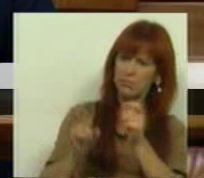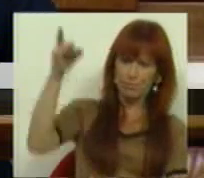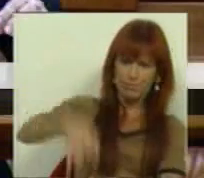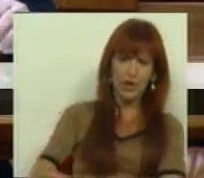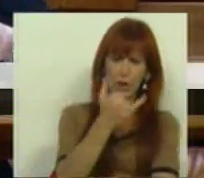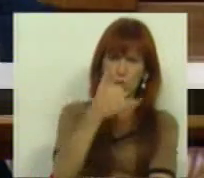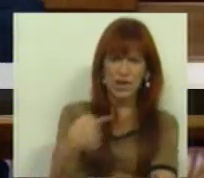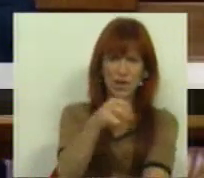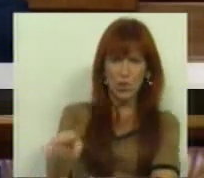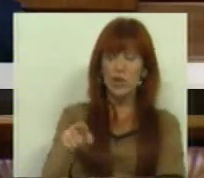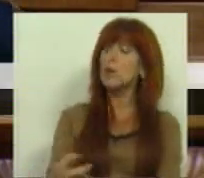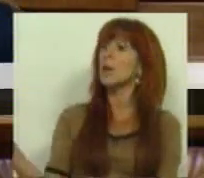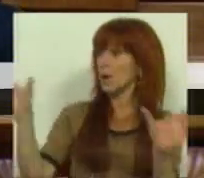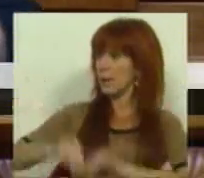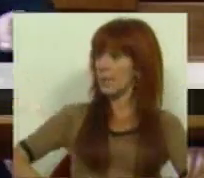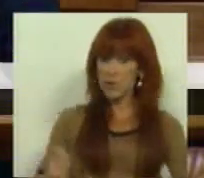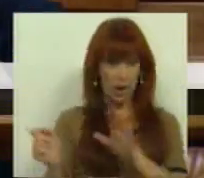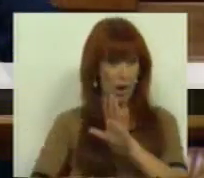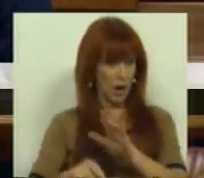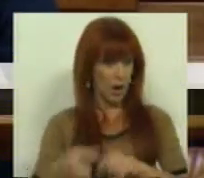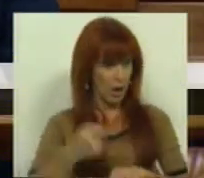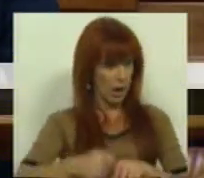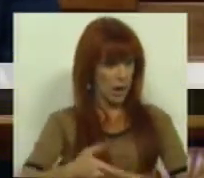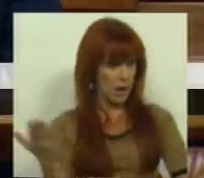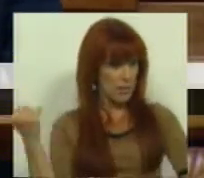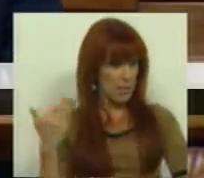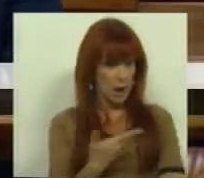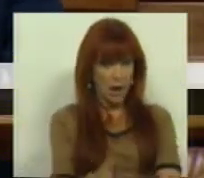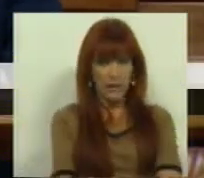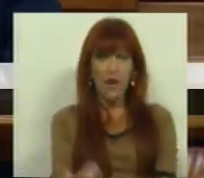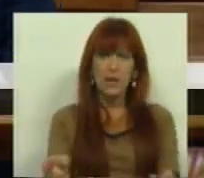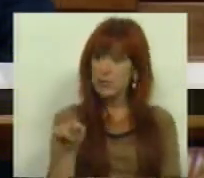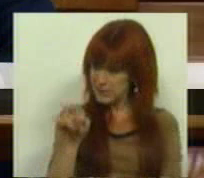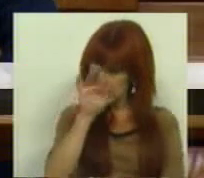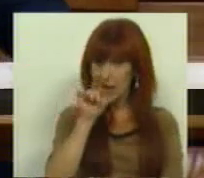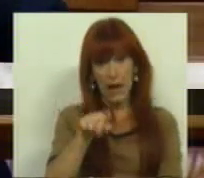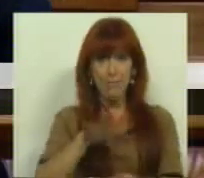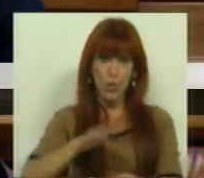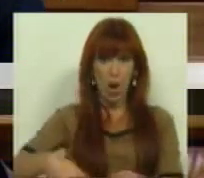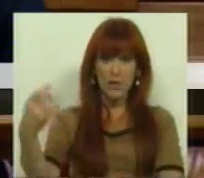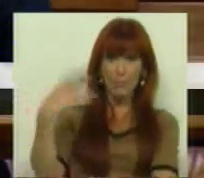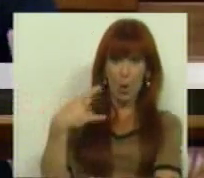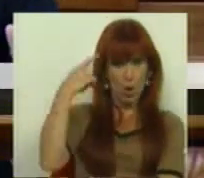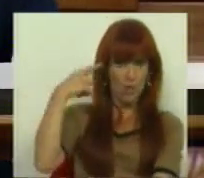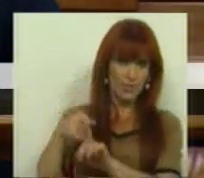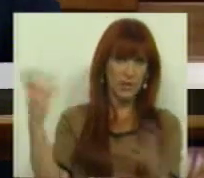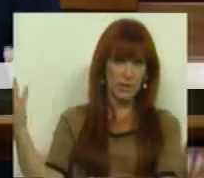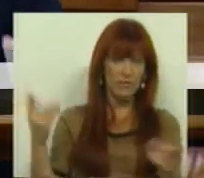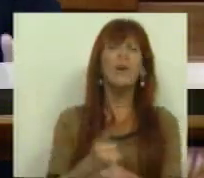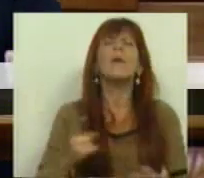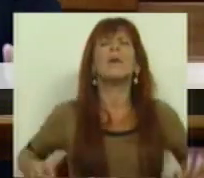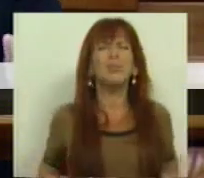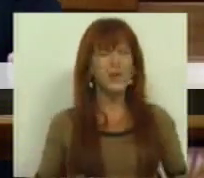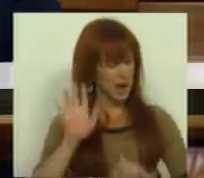os 200 euros para além do depósito das rendas em atraso, se for esse o motivo do despejo. Por que